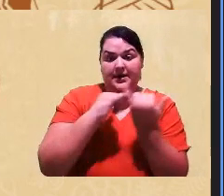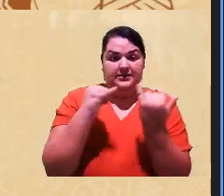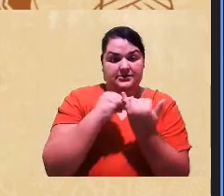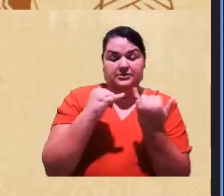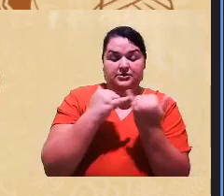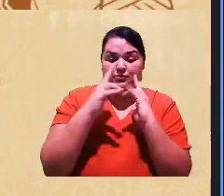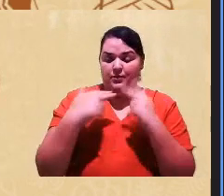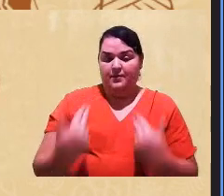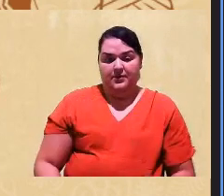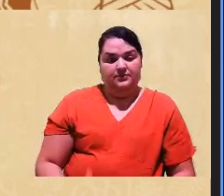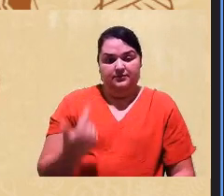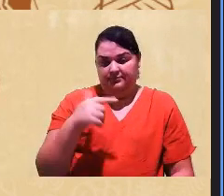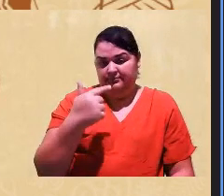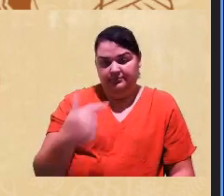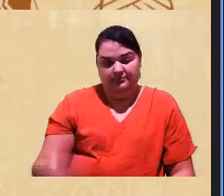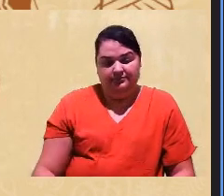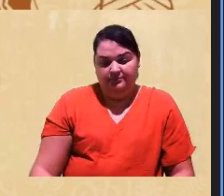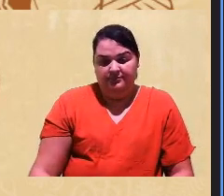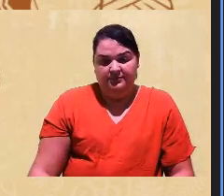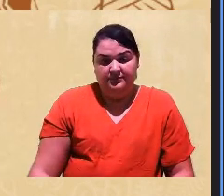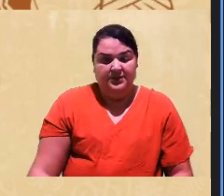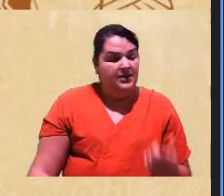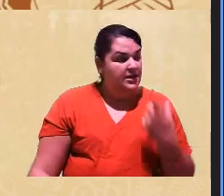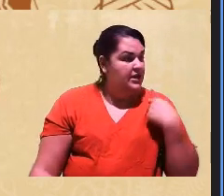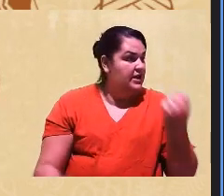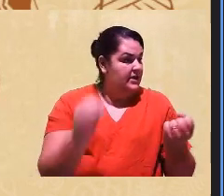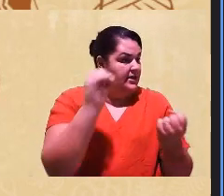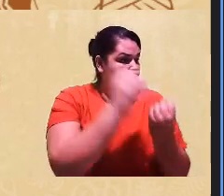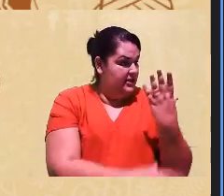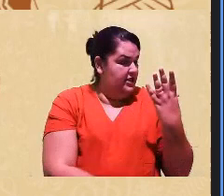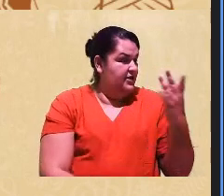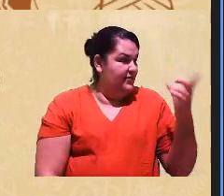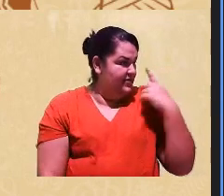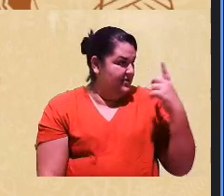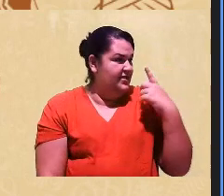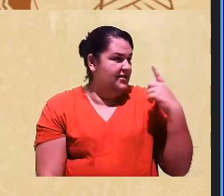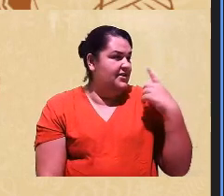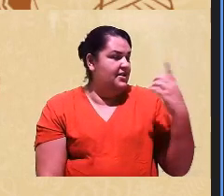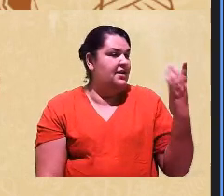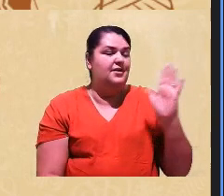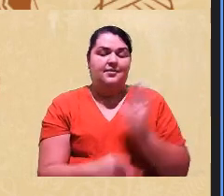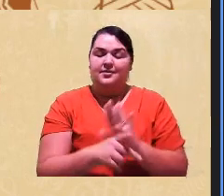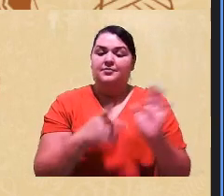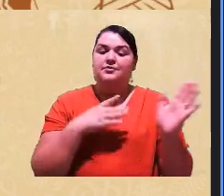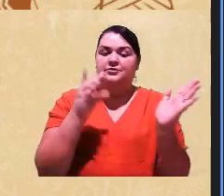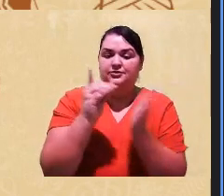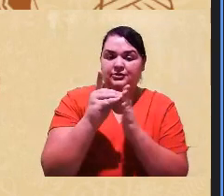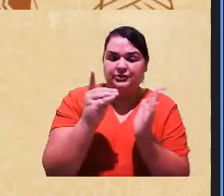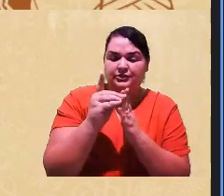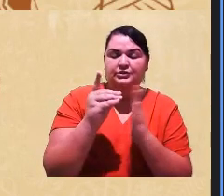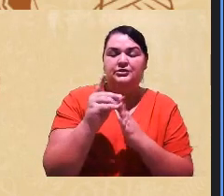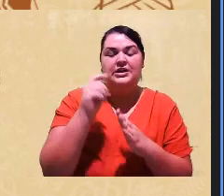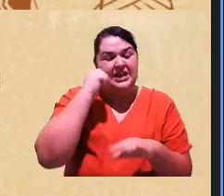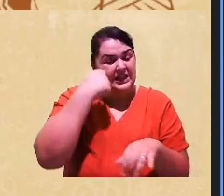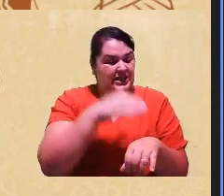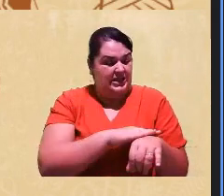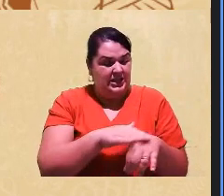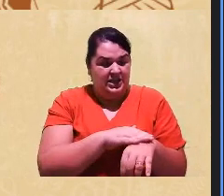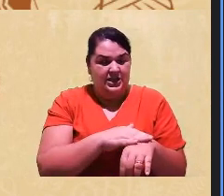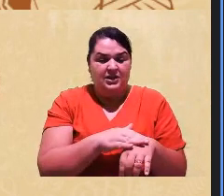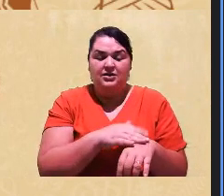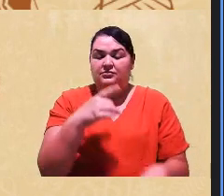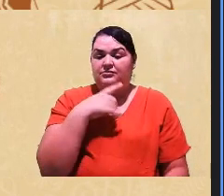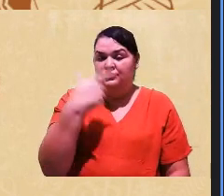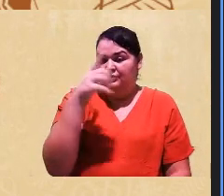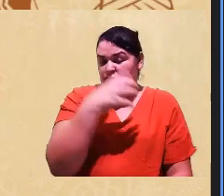e quando eu crio esse ideário do ser indígena do ser negro ou do ser qualquer outra